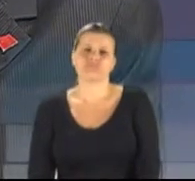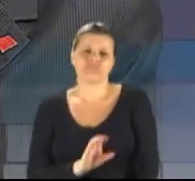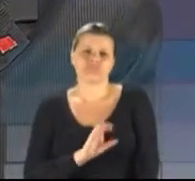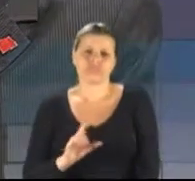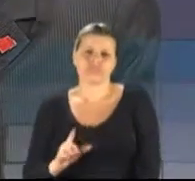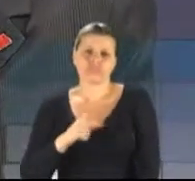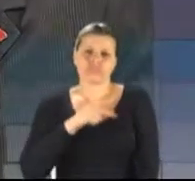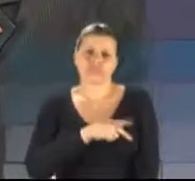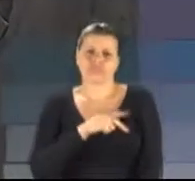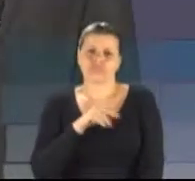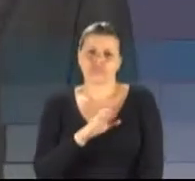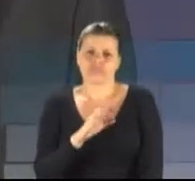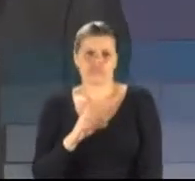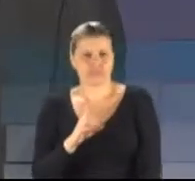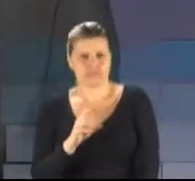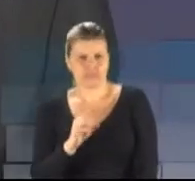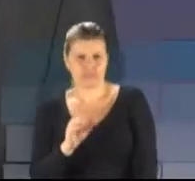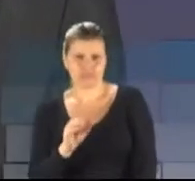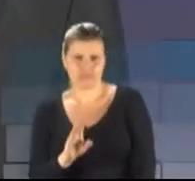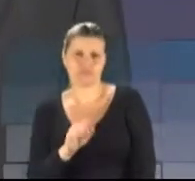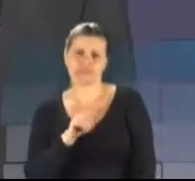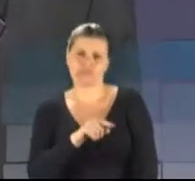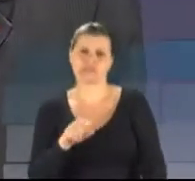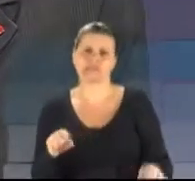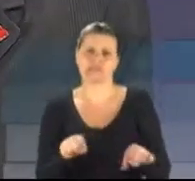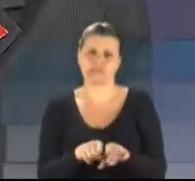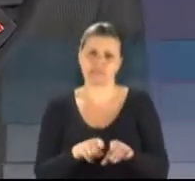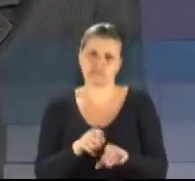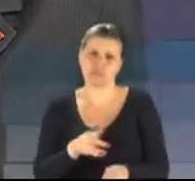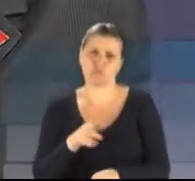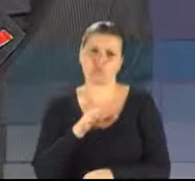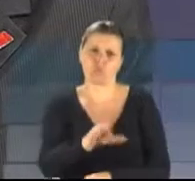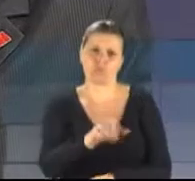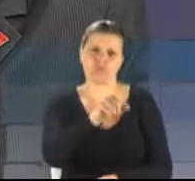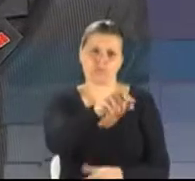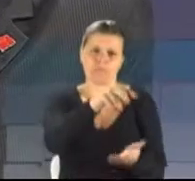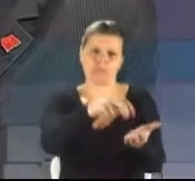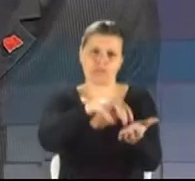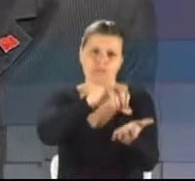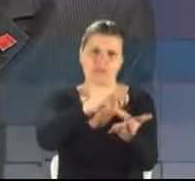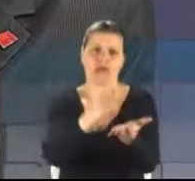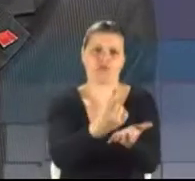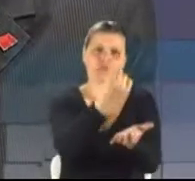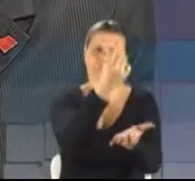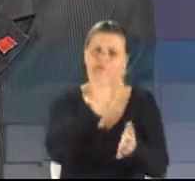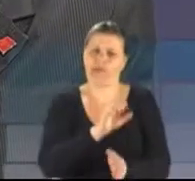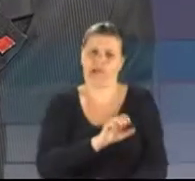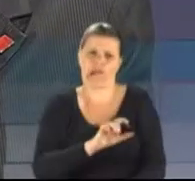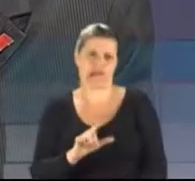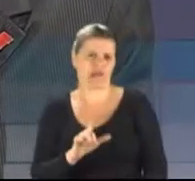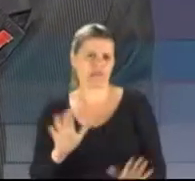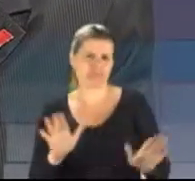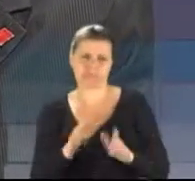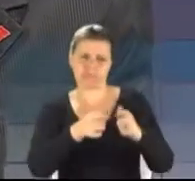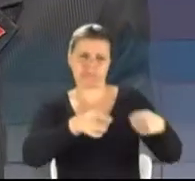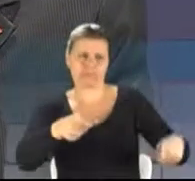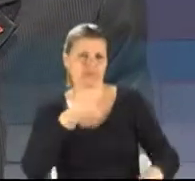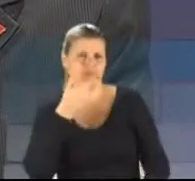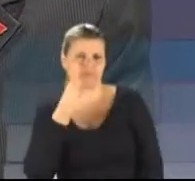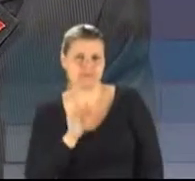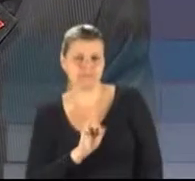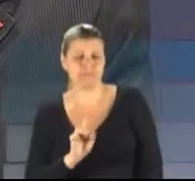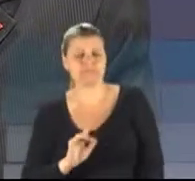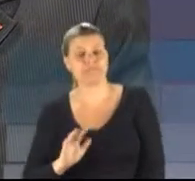Comunista Brasileiro também é contra a autonomia do Banco Central. Evidentemente, isso aí não preciso nem dizer. Mas,